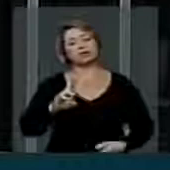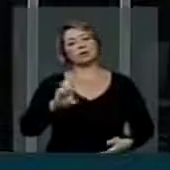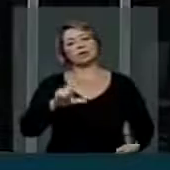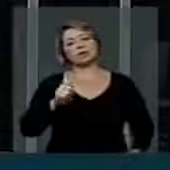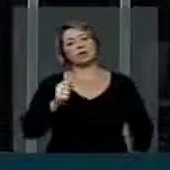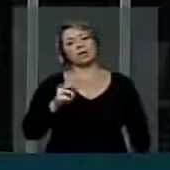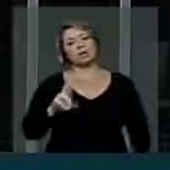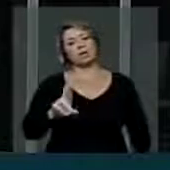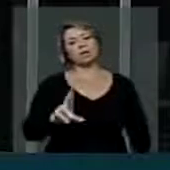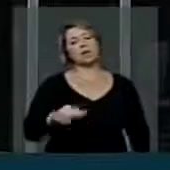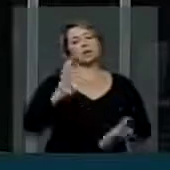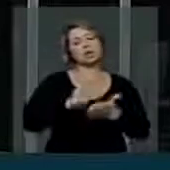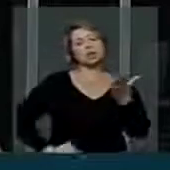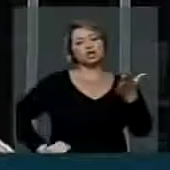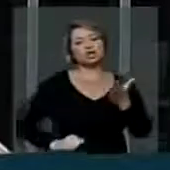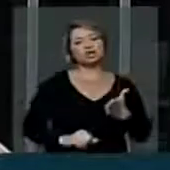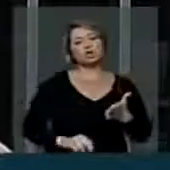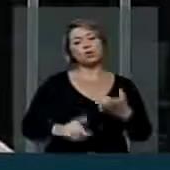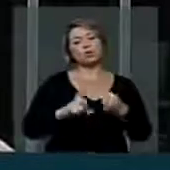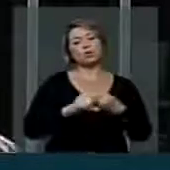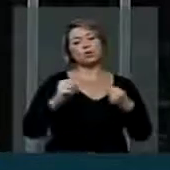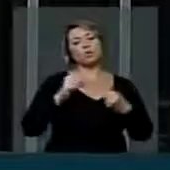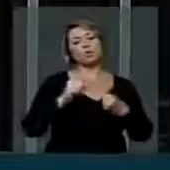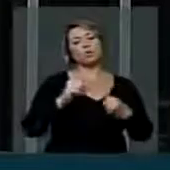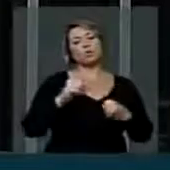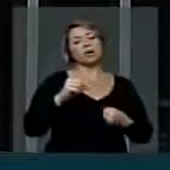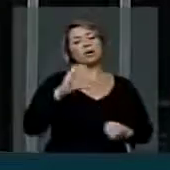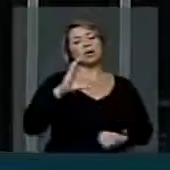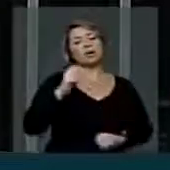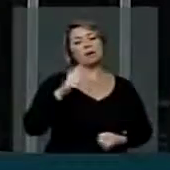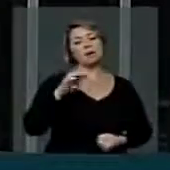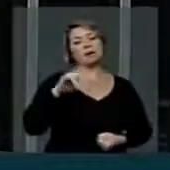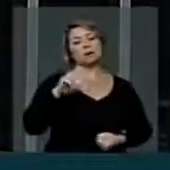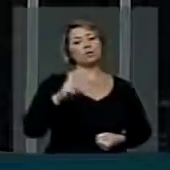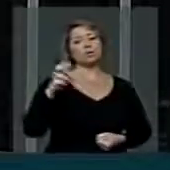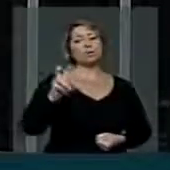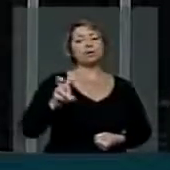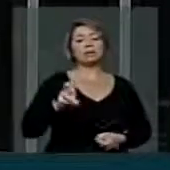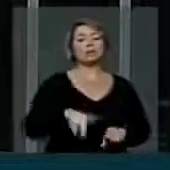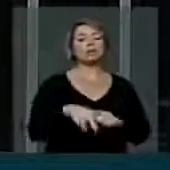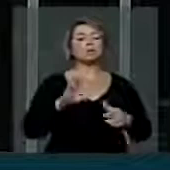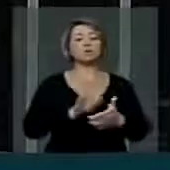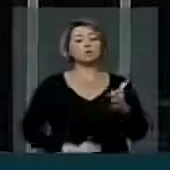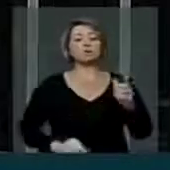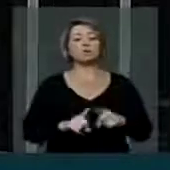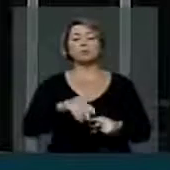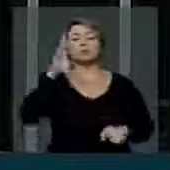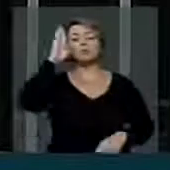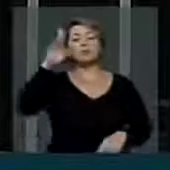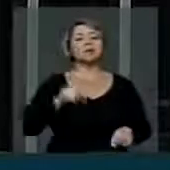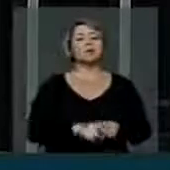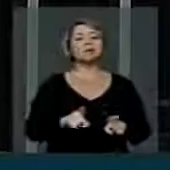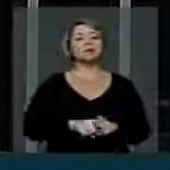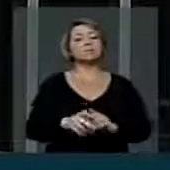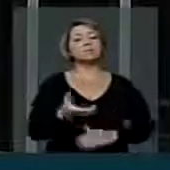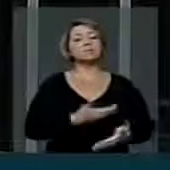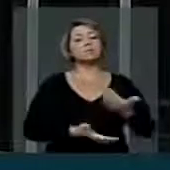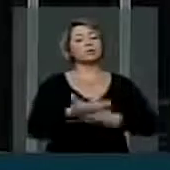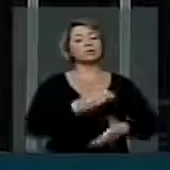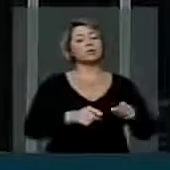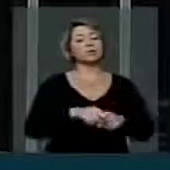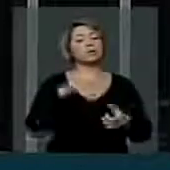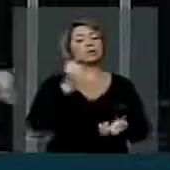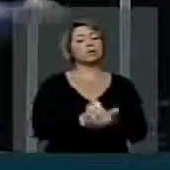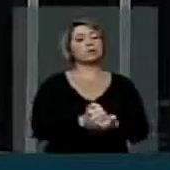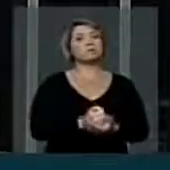tirando o capítulo quinto, permitindo que nós possamos aqui discutir a questão dos médicos, principalmente com relação ao registro dos